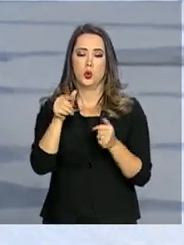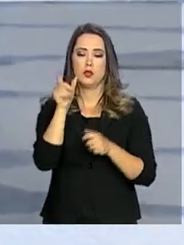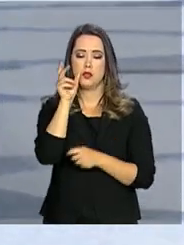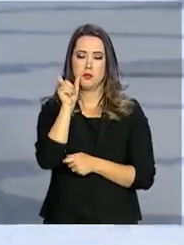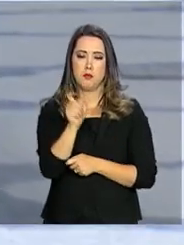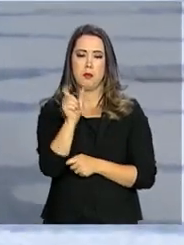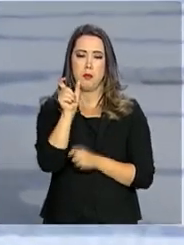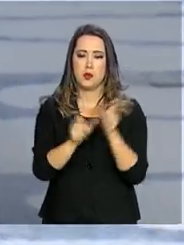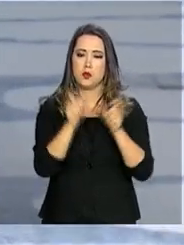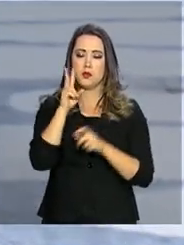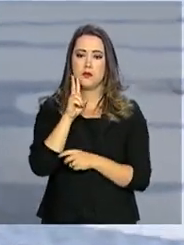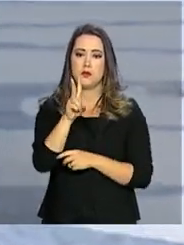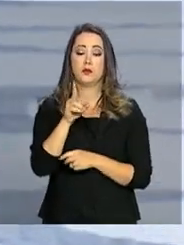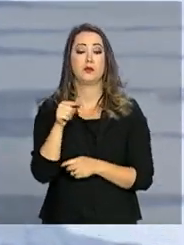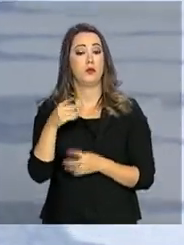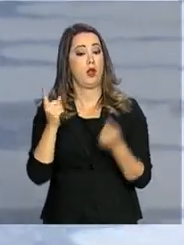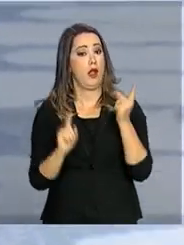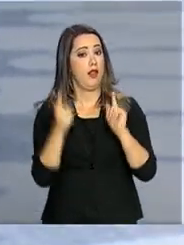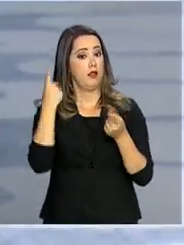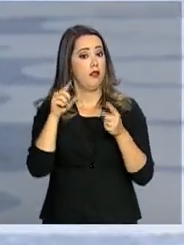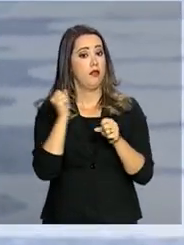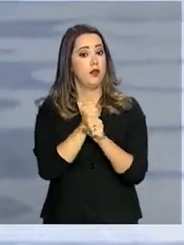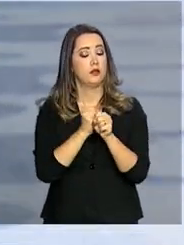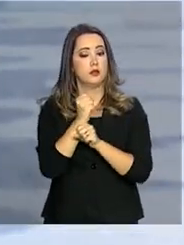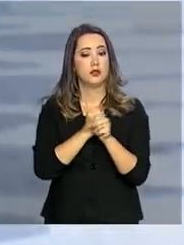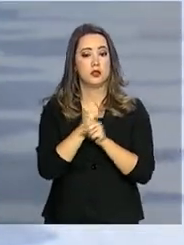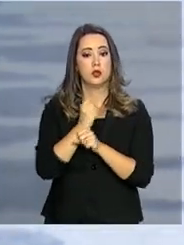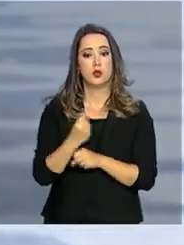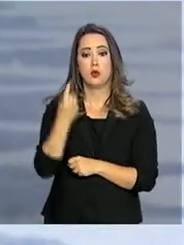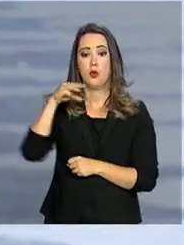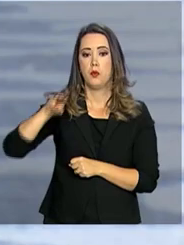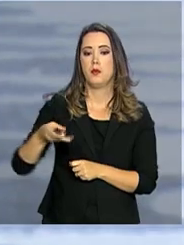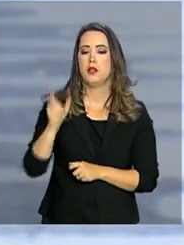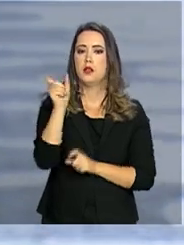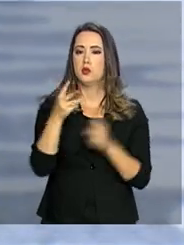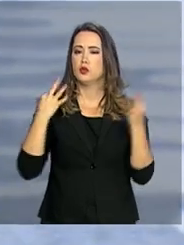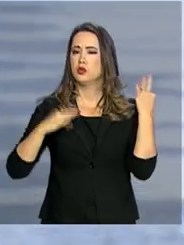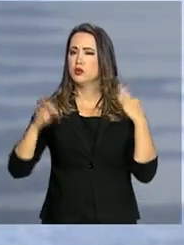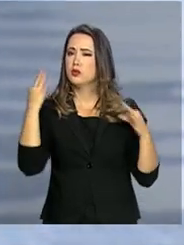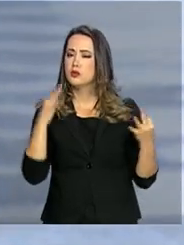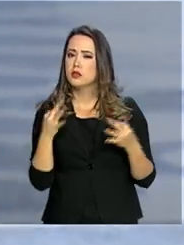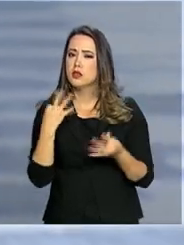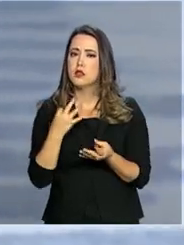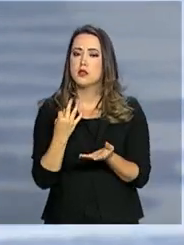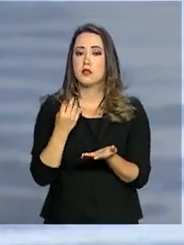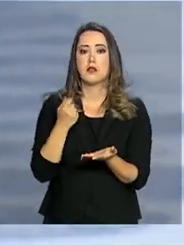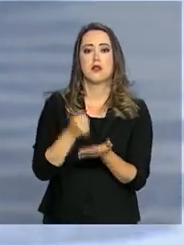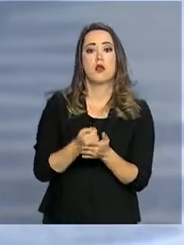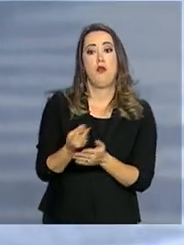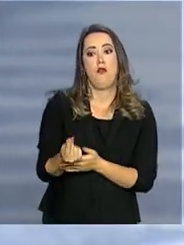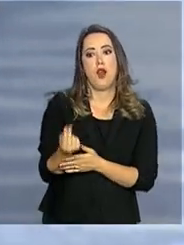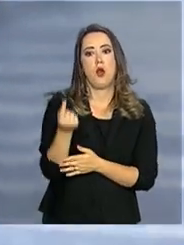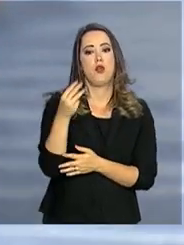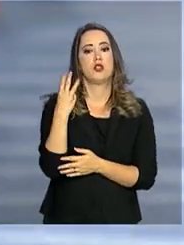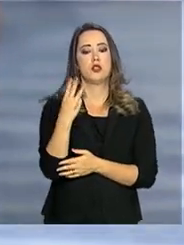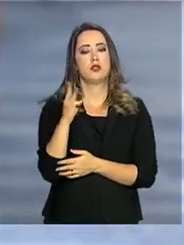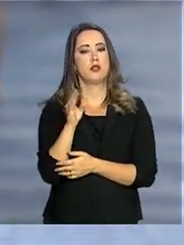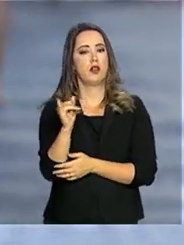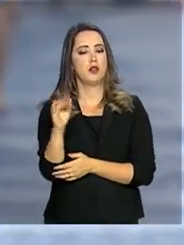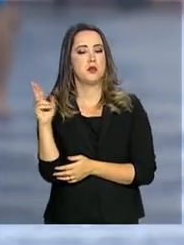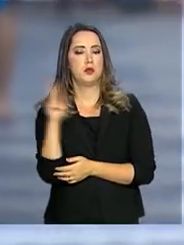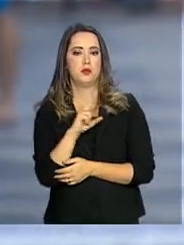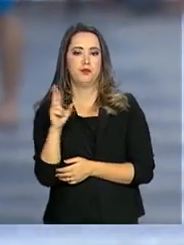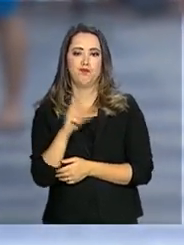milhão e meio de turistas, entre brasileiros e estrangeiros, que deixaram três bilhões e meio de reais na cidade. A